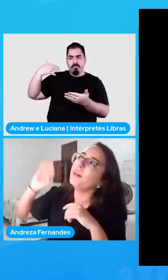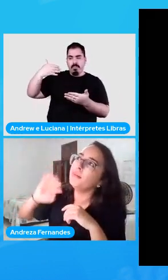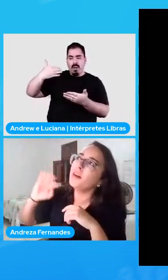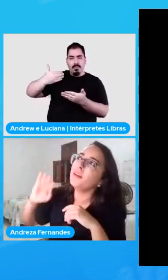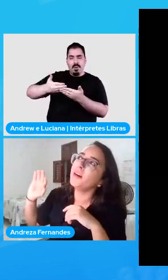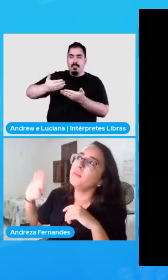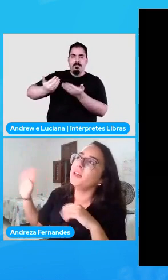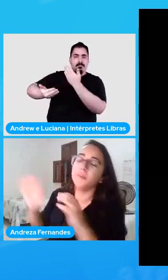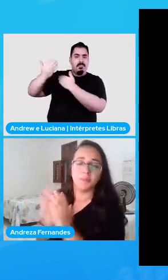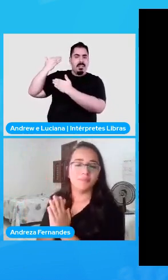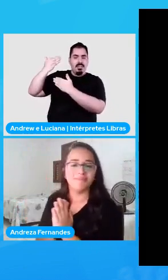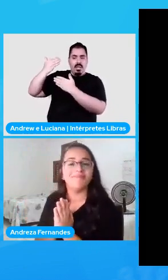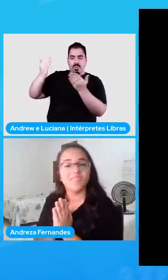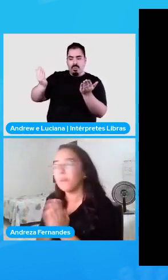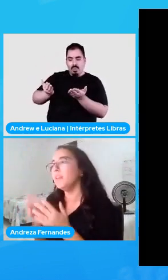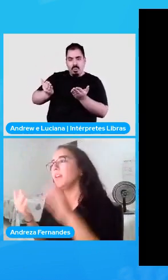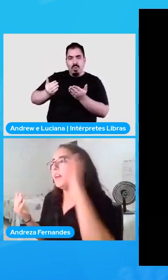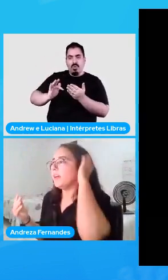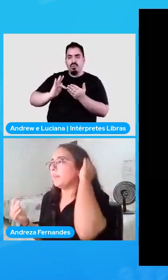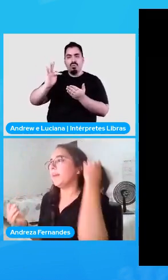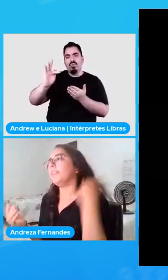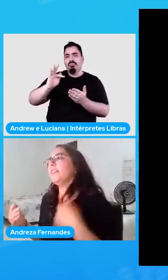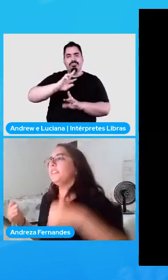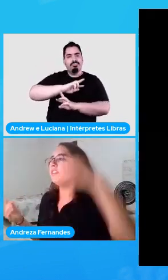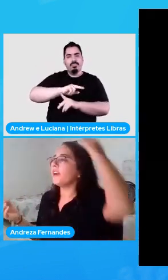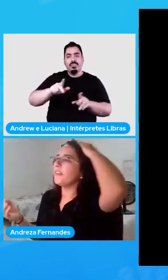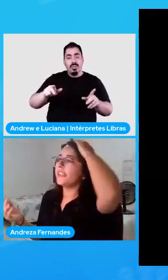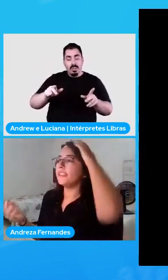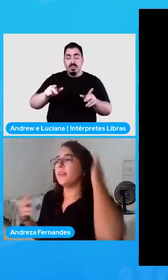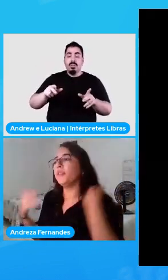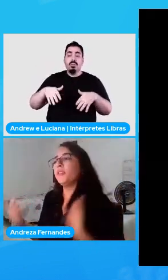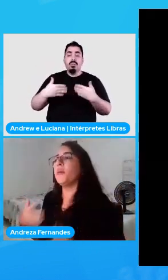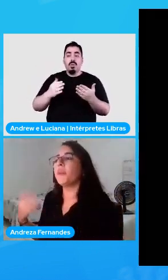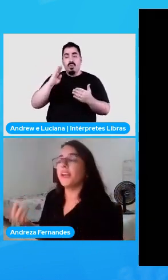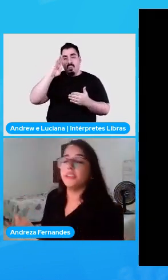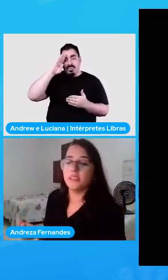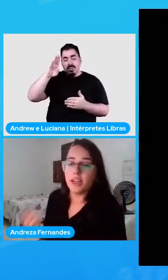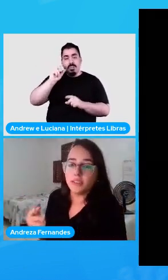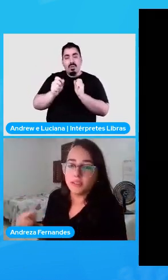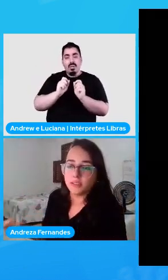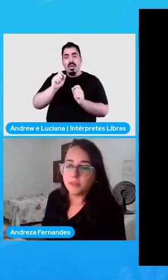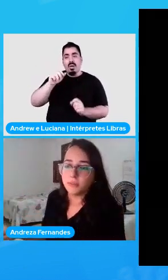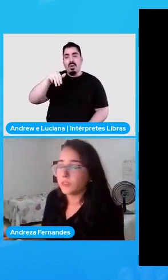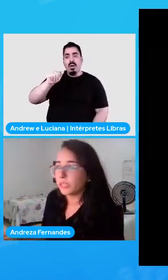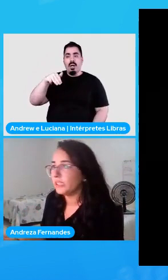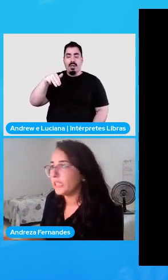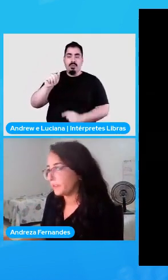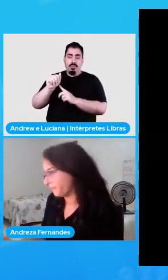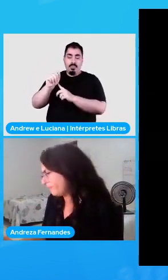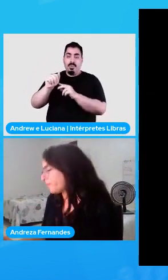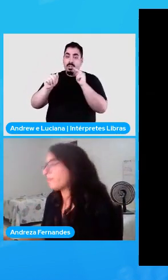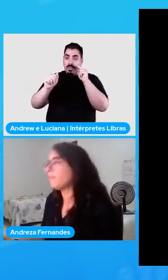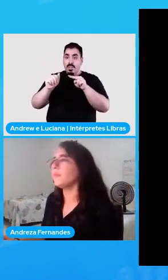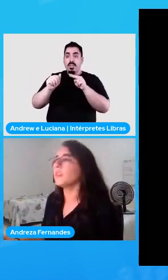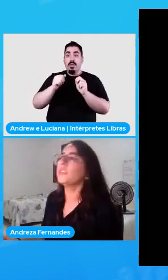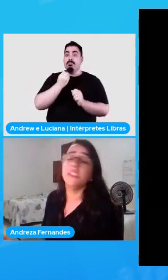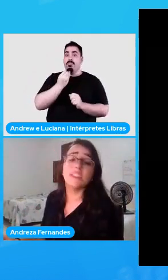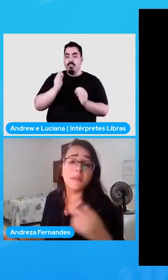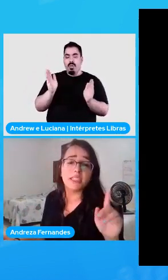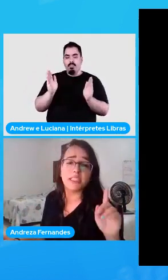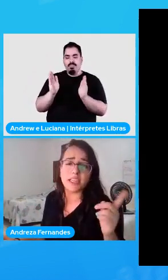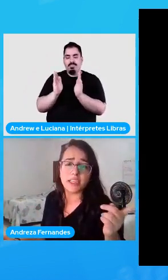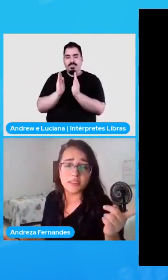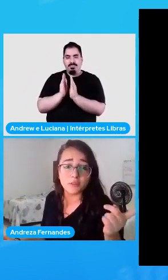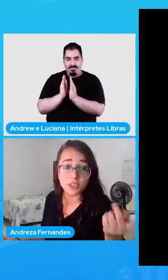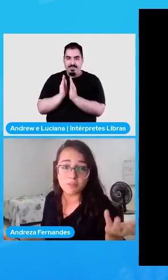só ama, ama, ama, ama, ama, sabe? Mas a gente vai ver que isso é muito bom para a questão da redução de dimensionalidade. E